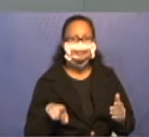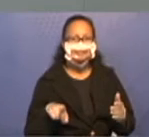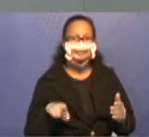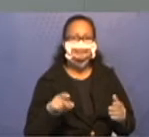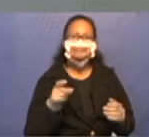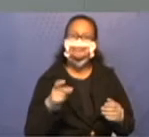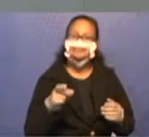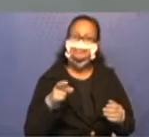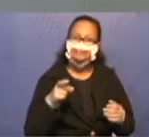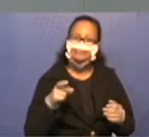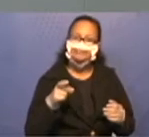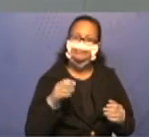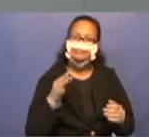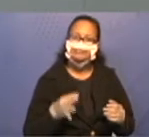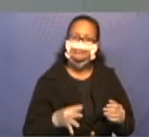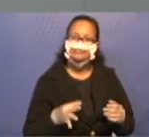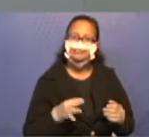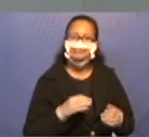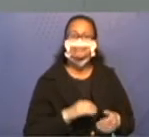correta.